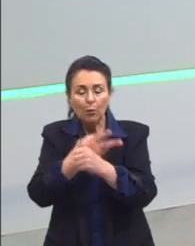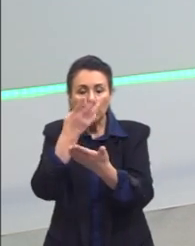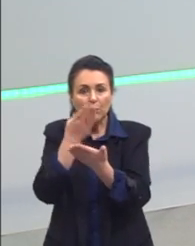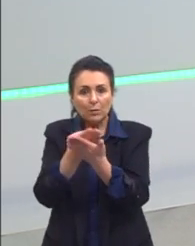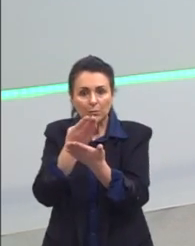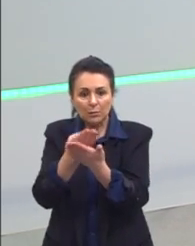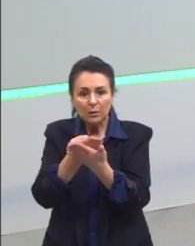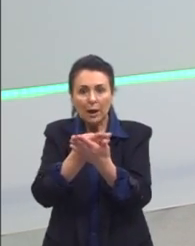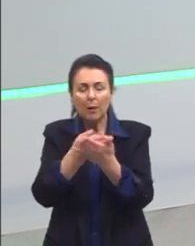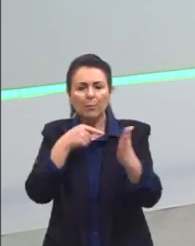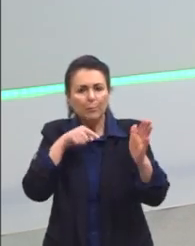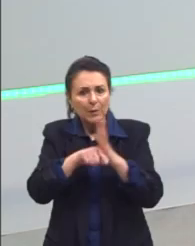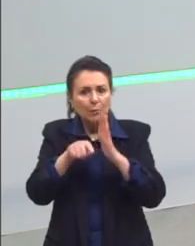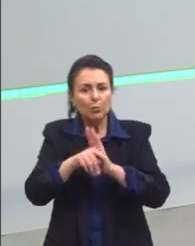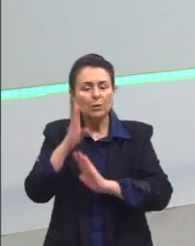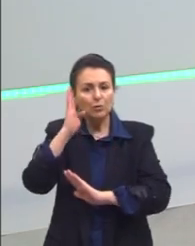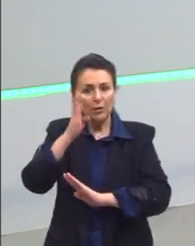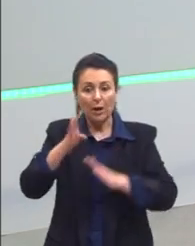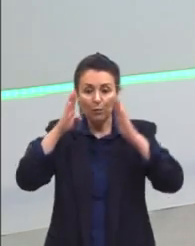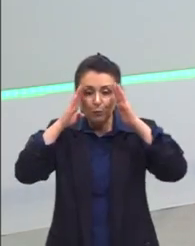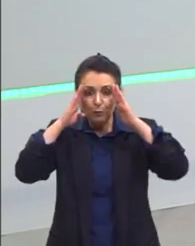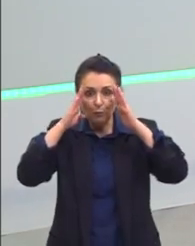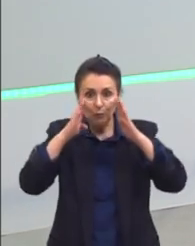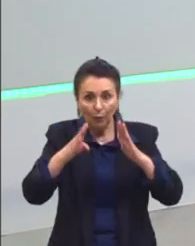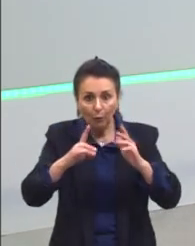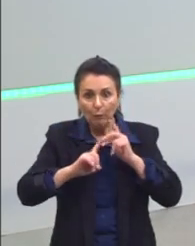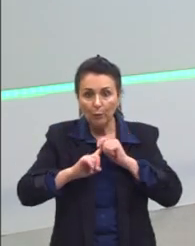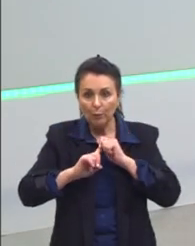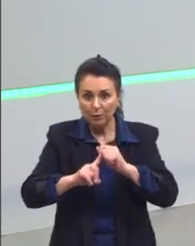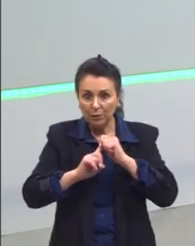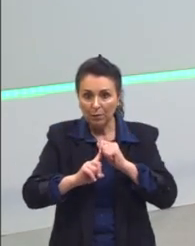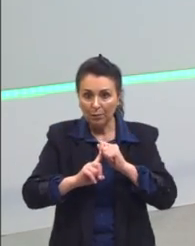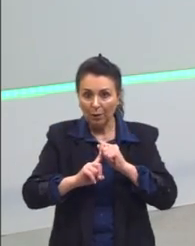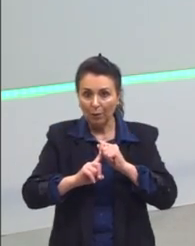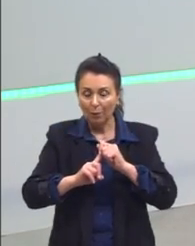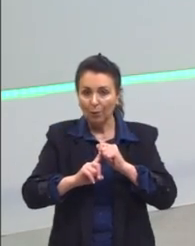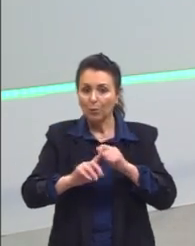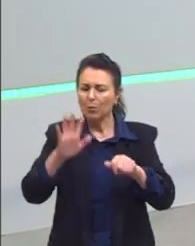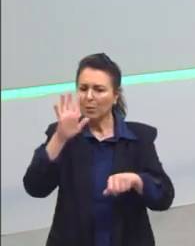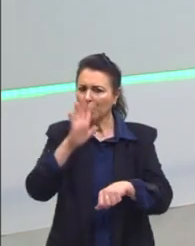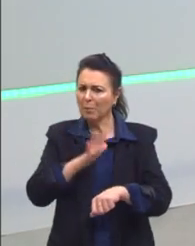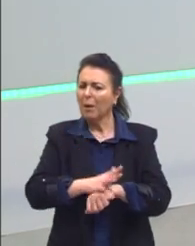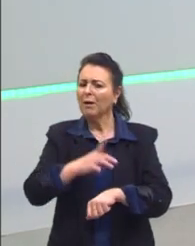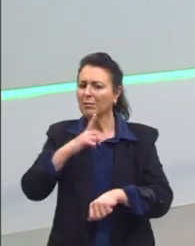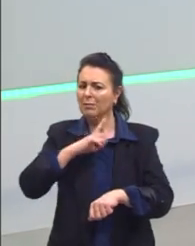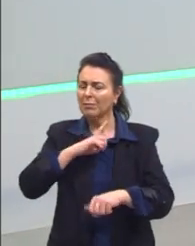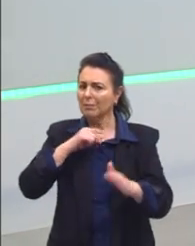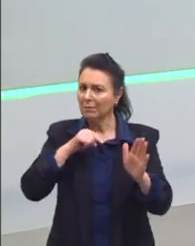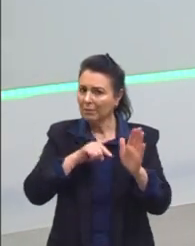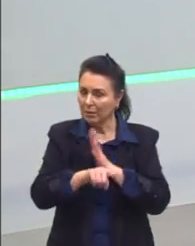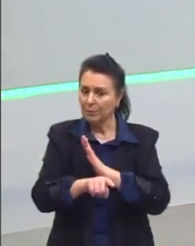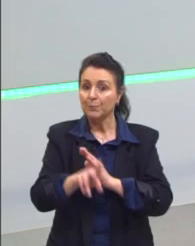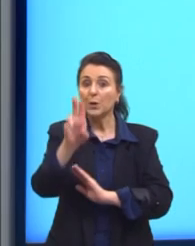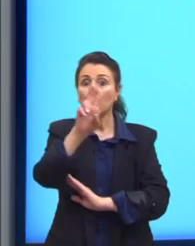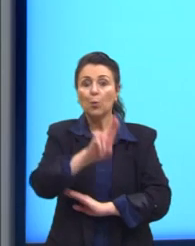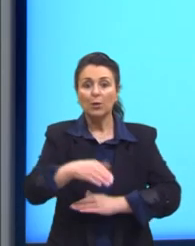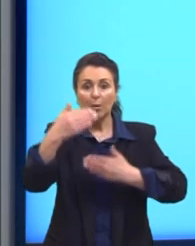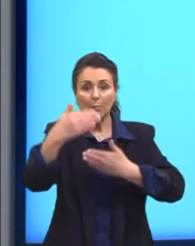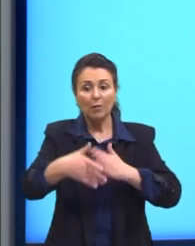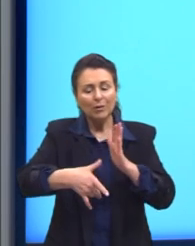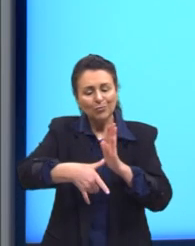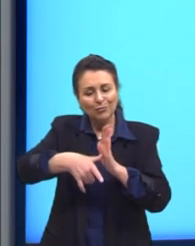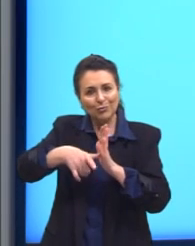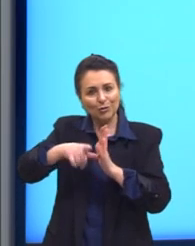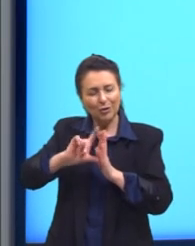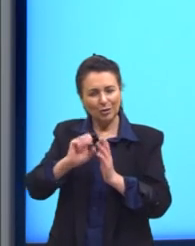anteriores. Foquem naquilo que aparece com mais frequência. Use as provas anteriores do Enem para se